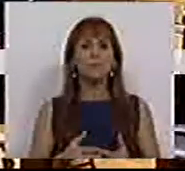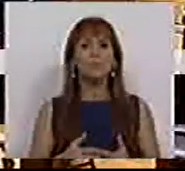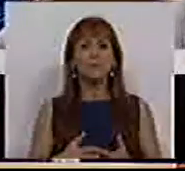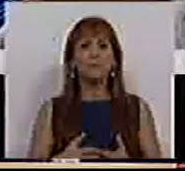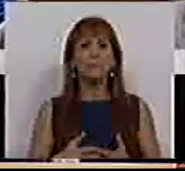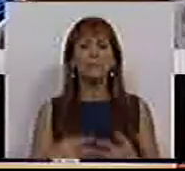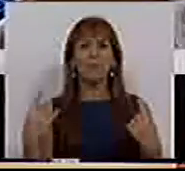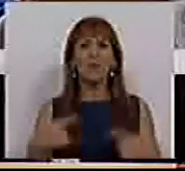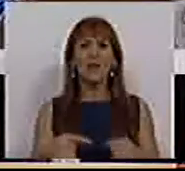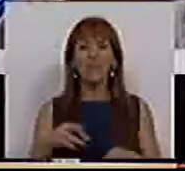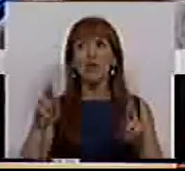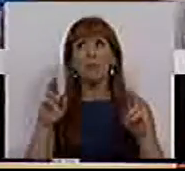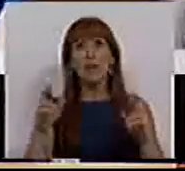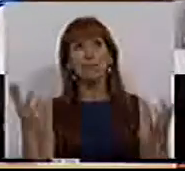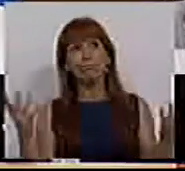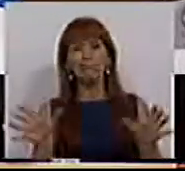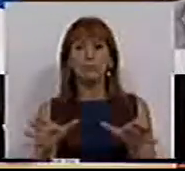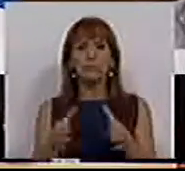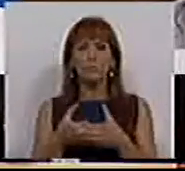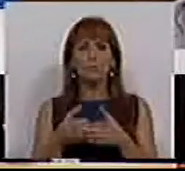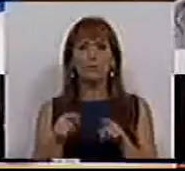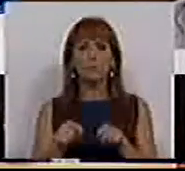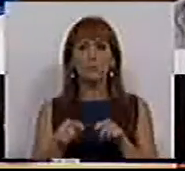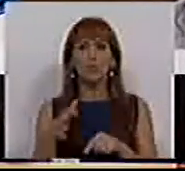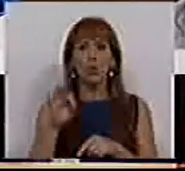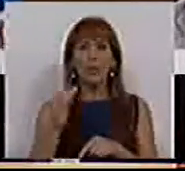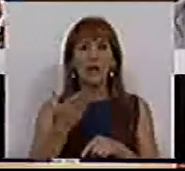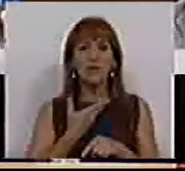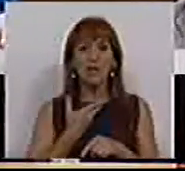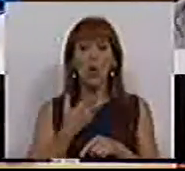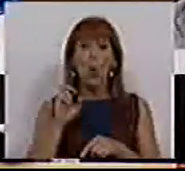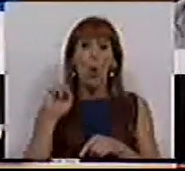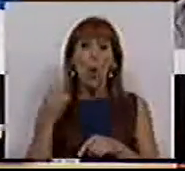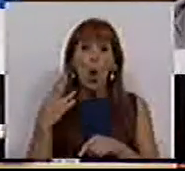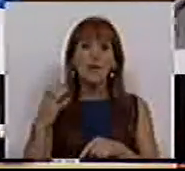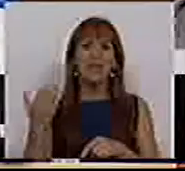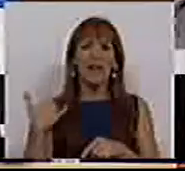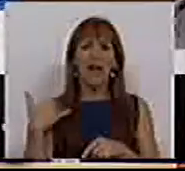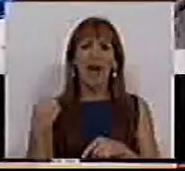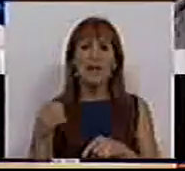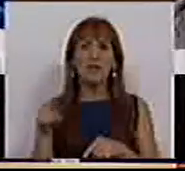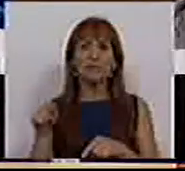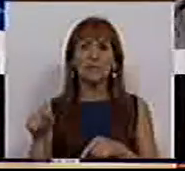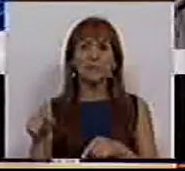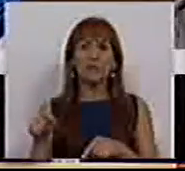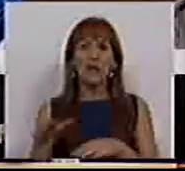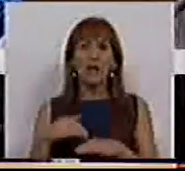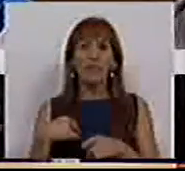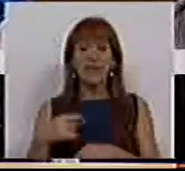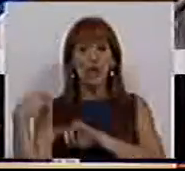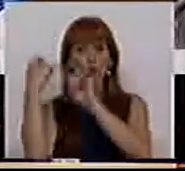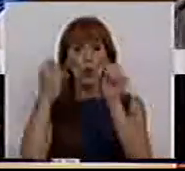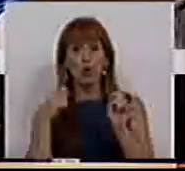tivemos a esperança que as bancadas do PSD ou do CDS fizessem esta